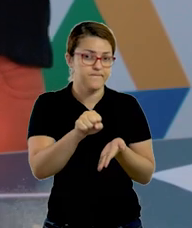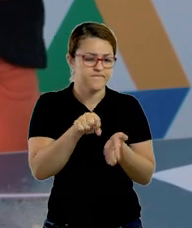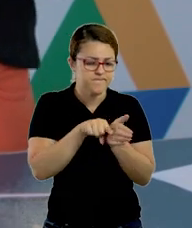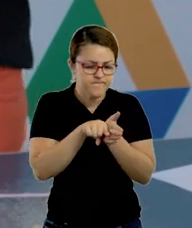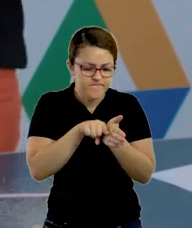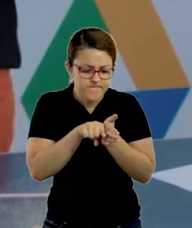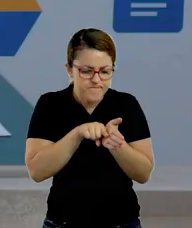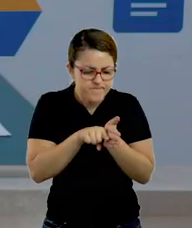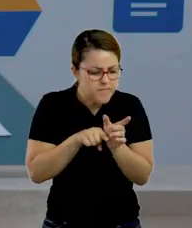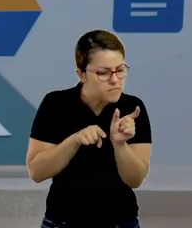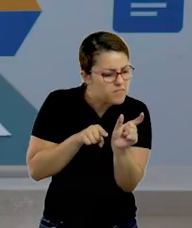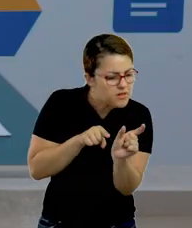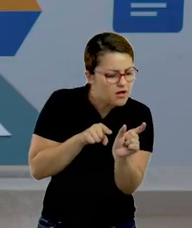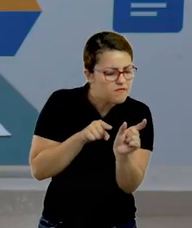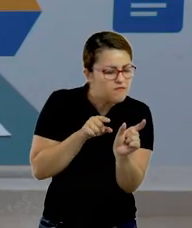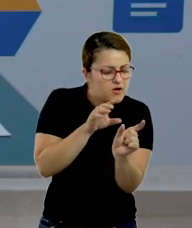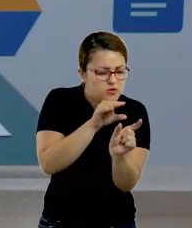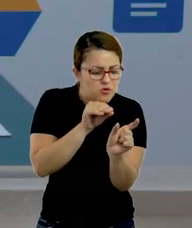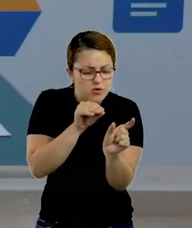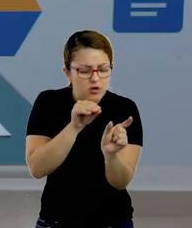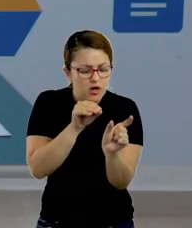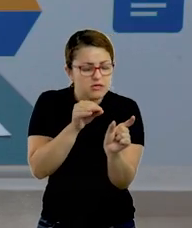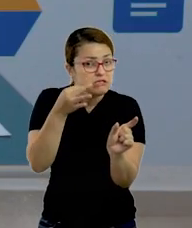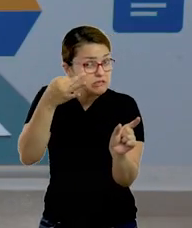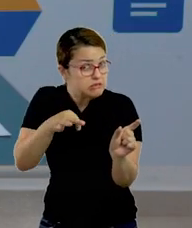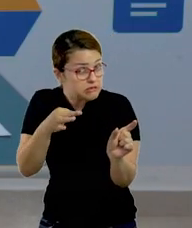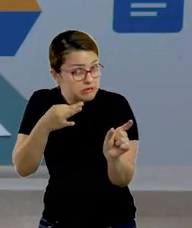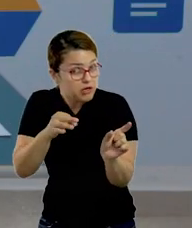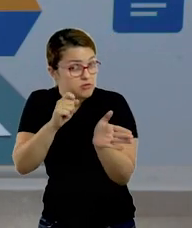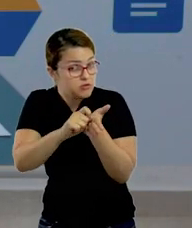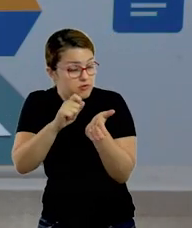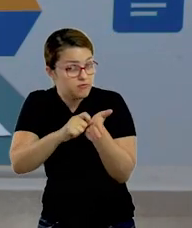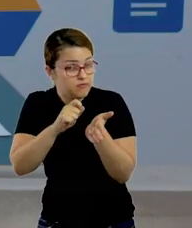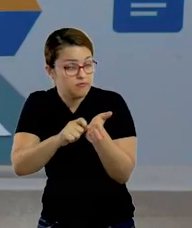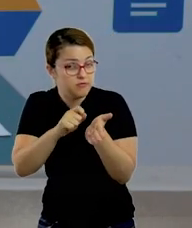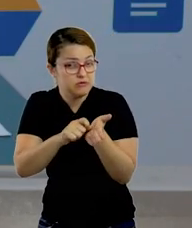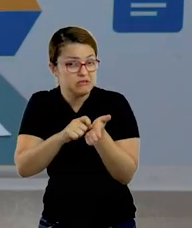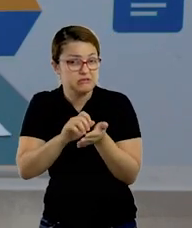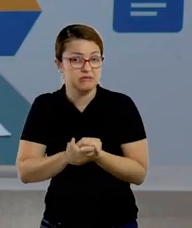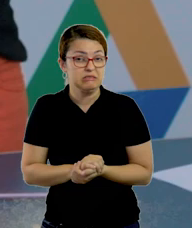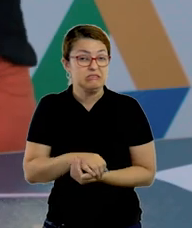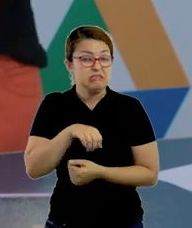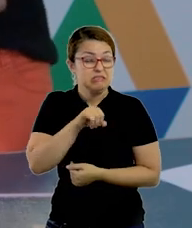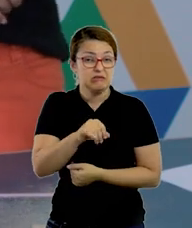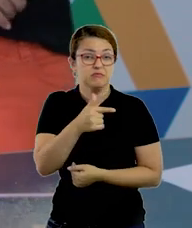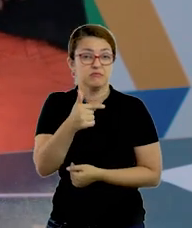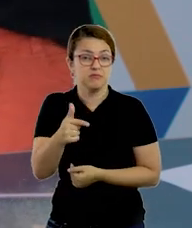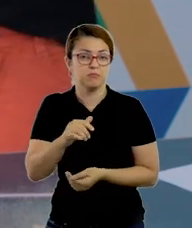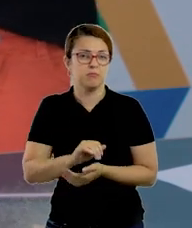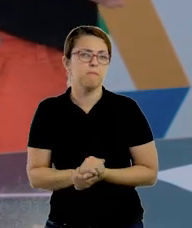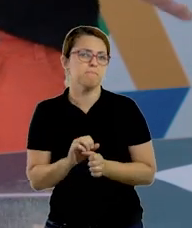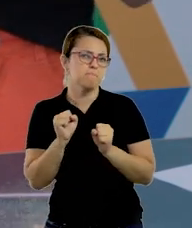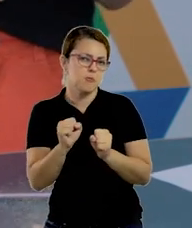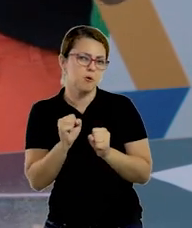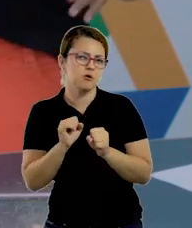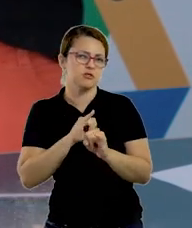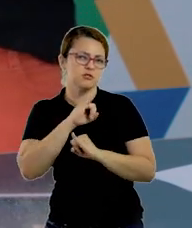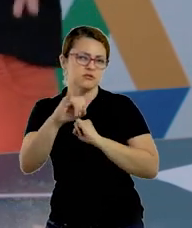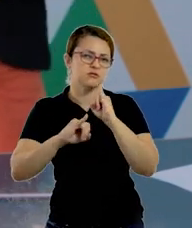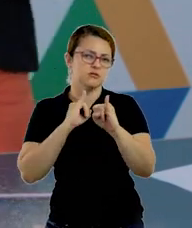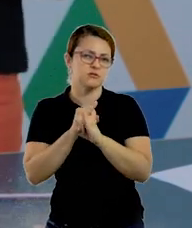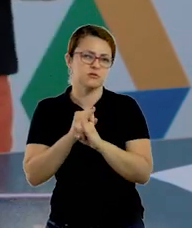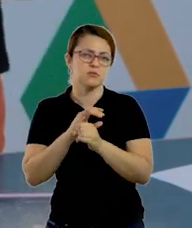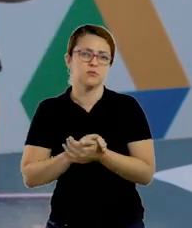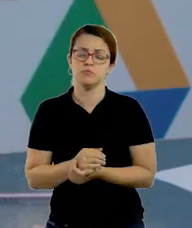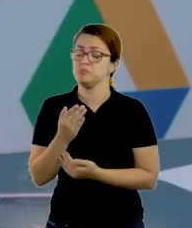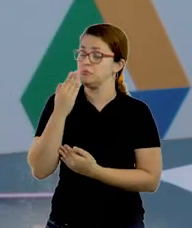palavra, se a forma como você escreveu, está tudo escrito da forma correta. Se você não tem o dicionário, você pode consultar a internet ou pedir para